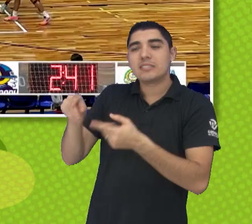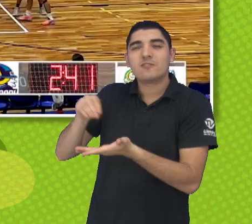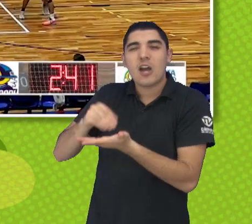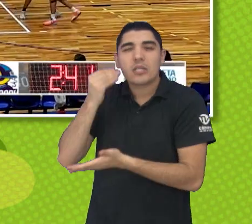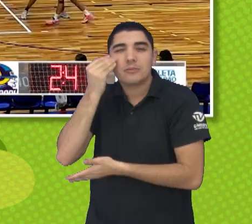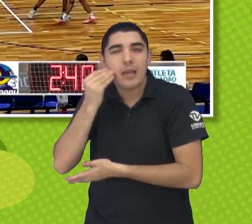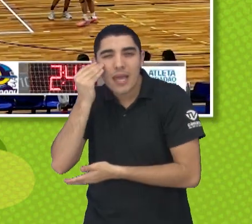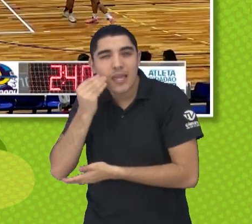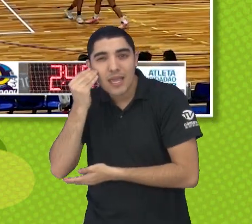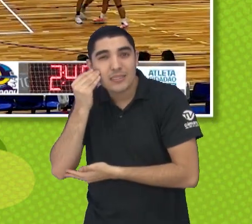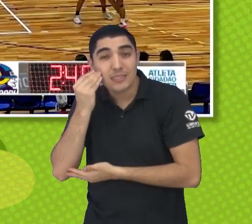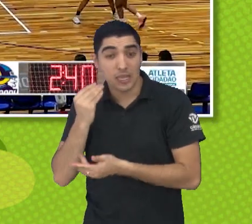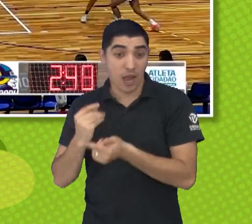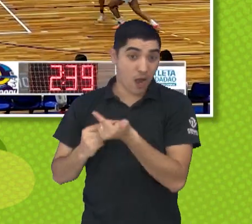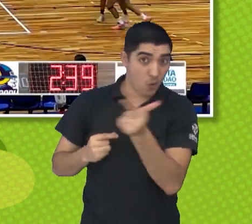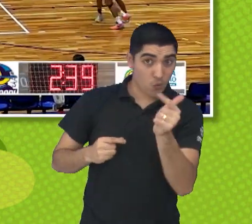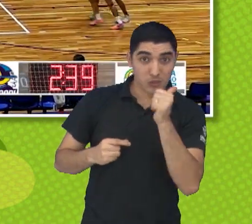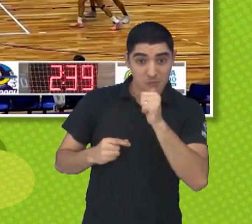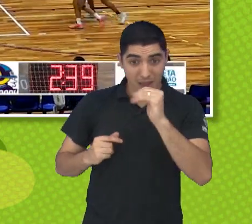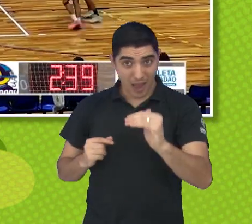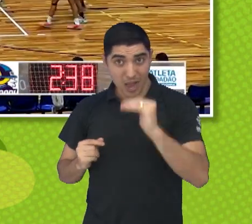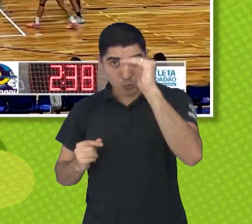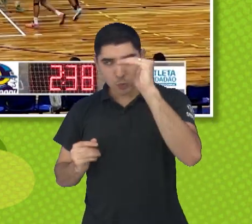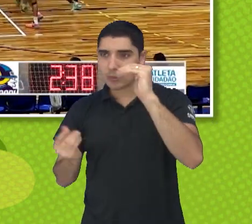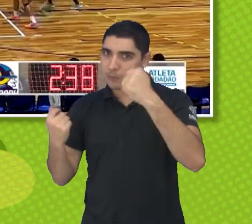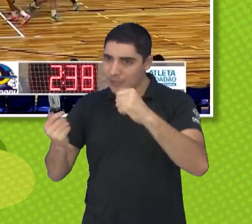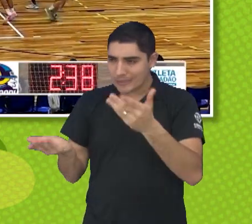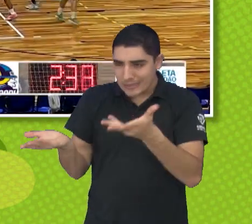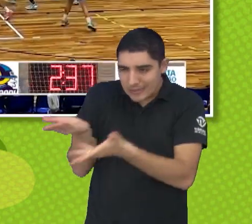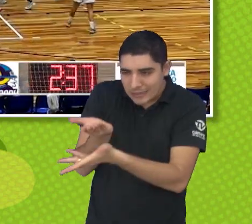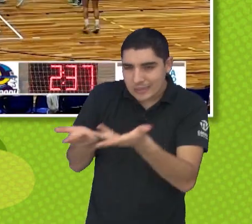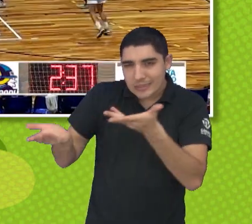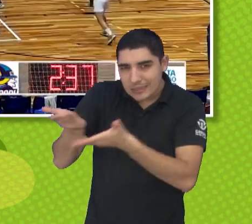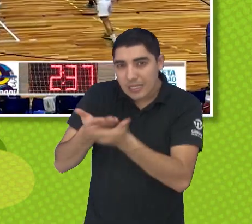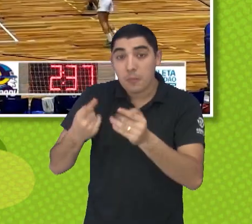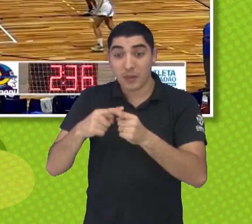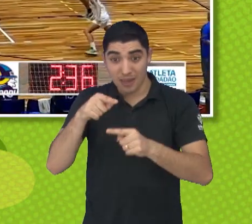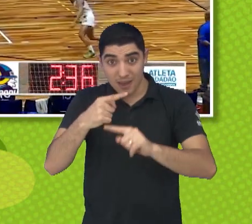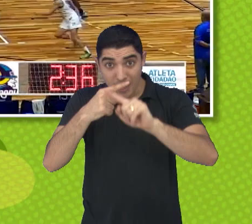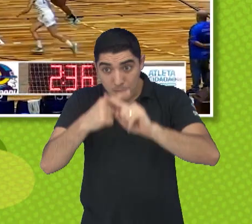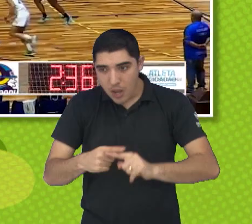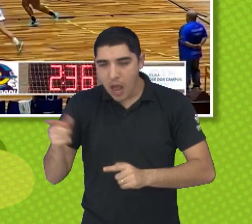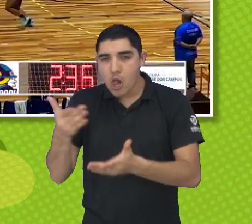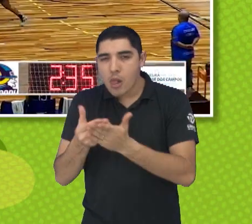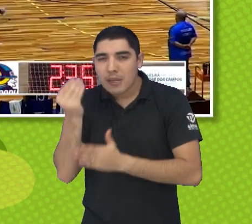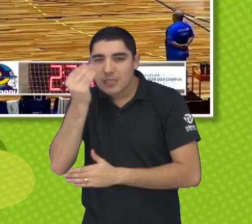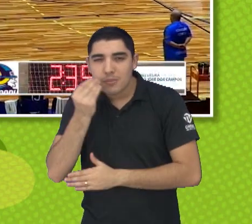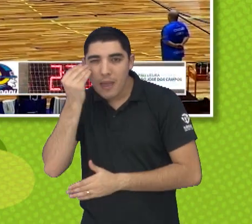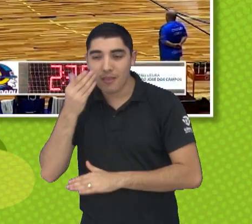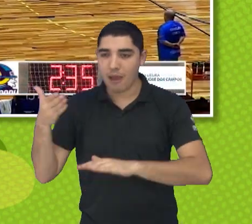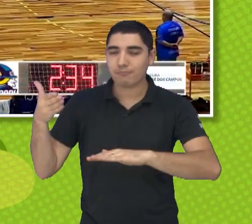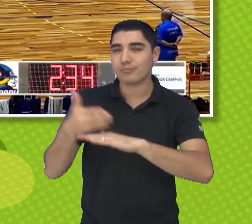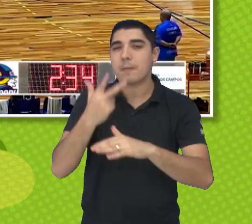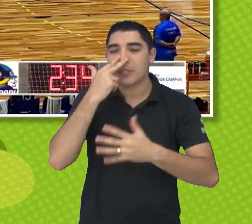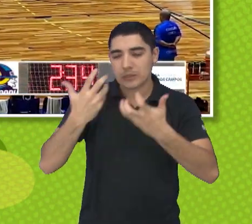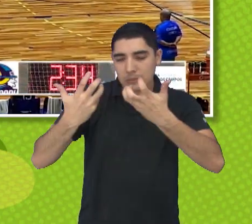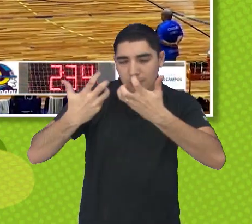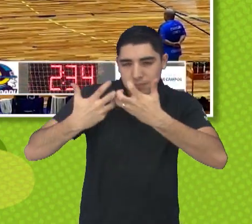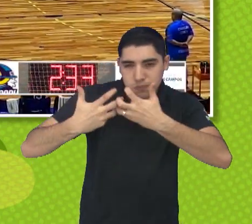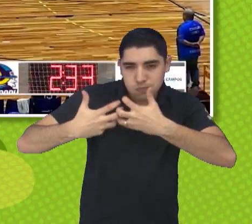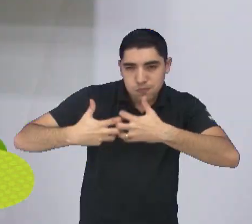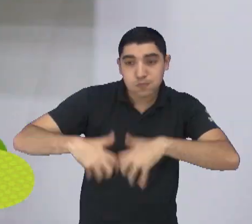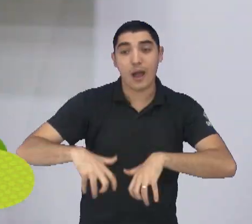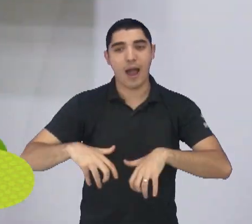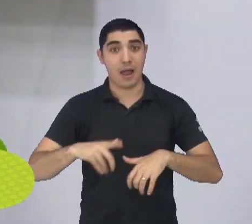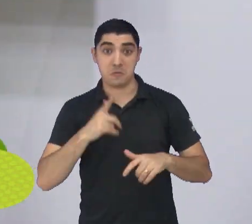roda com o carro andando, né? Então, durante o campeonato, elas vão se encontrando, se encaixando. E aí, quem sabe, na fase final, aí o São José consiga